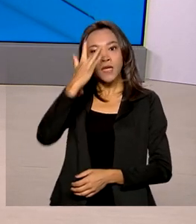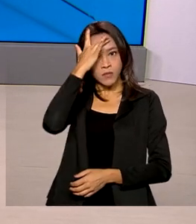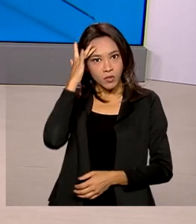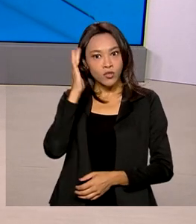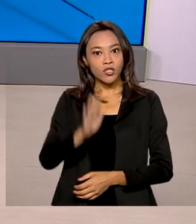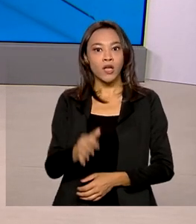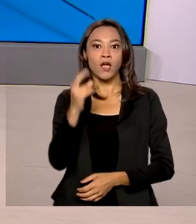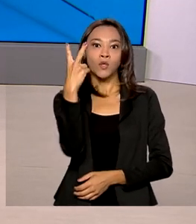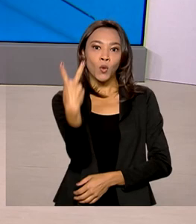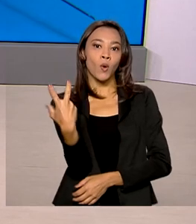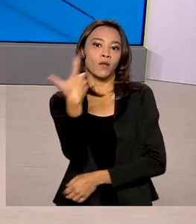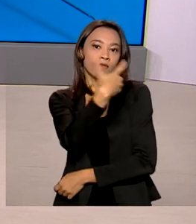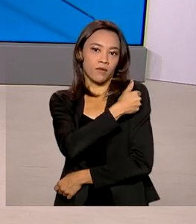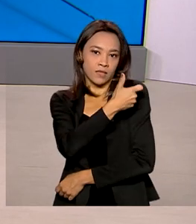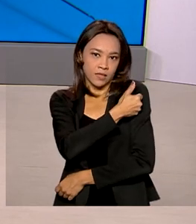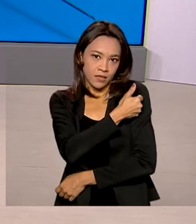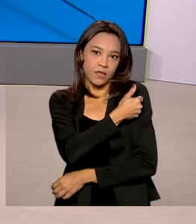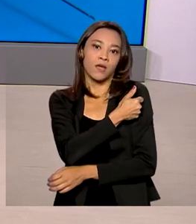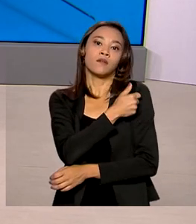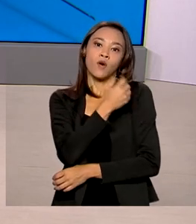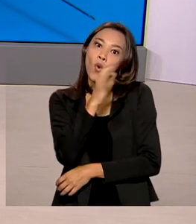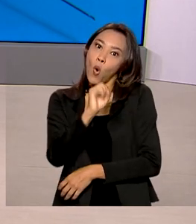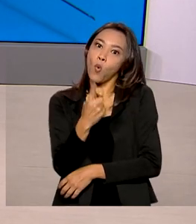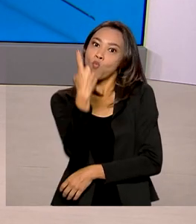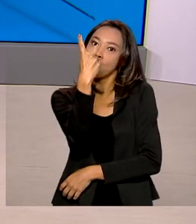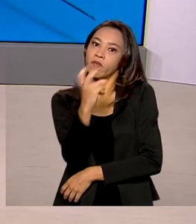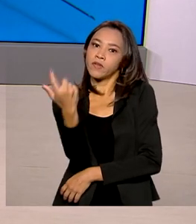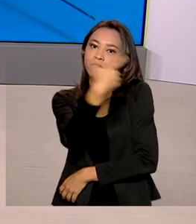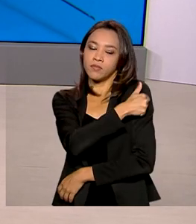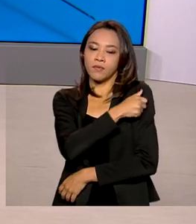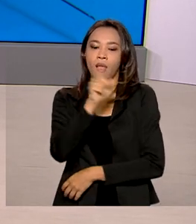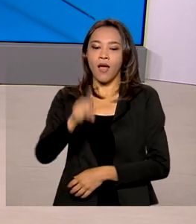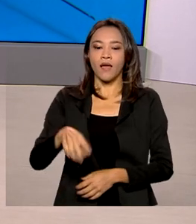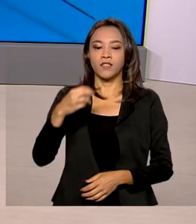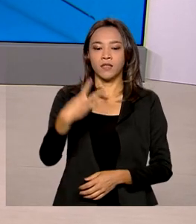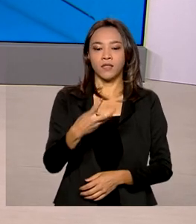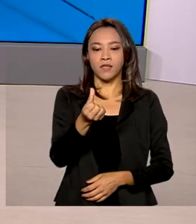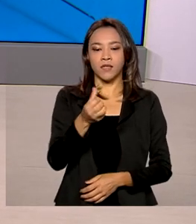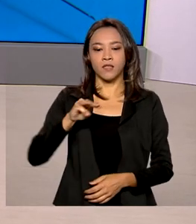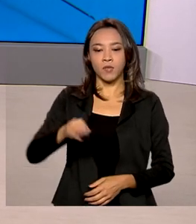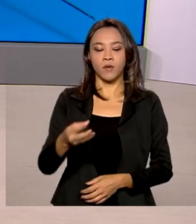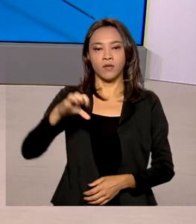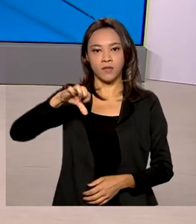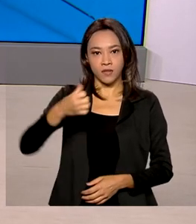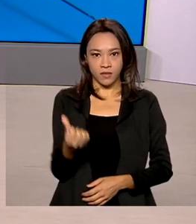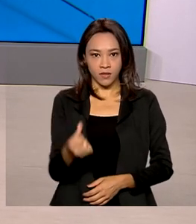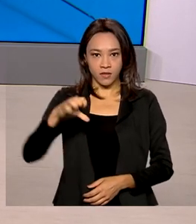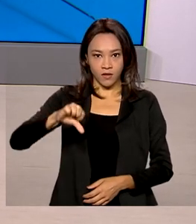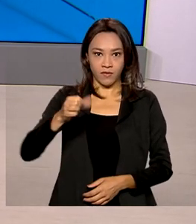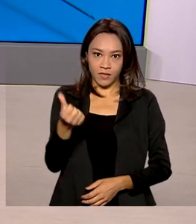tomaram as duas doses da vacina ou a dose única é de 36 milhões 696 mil.